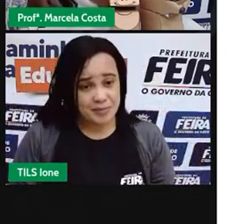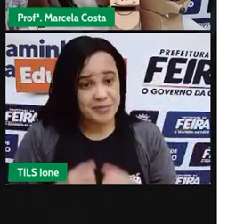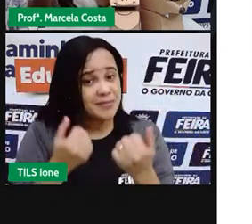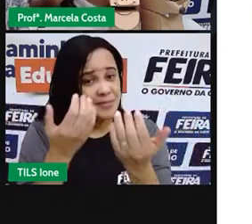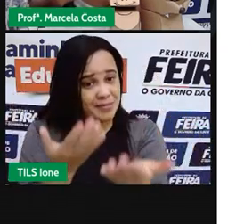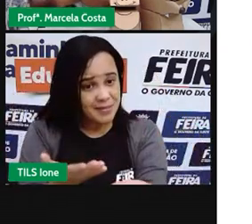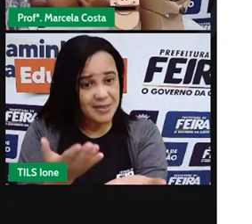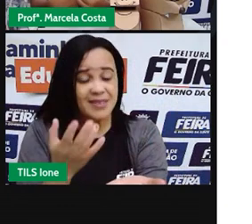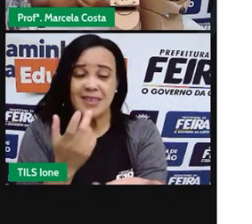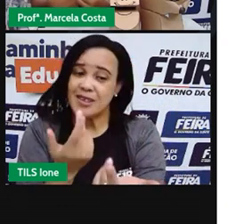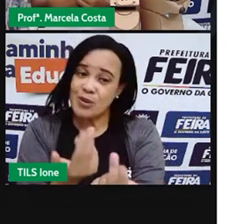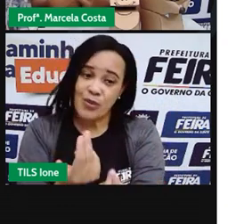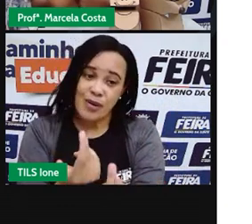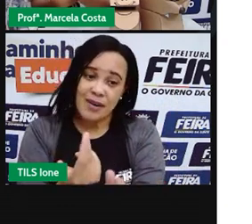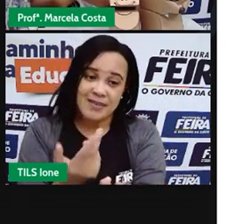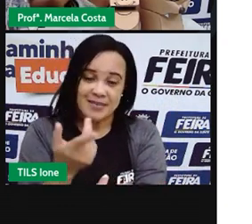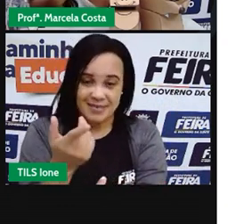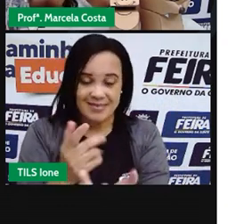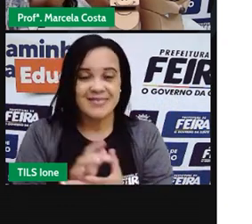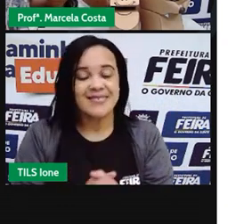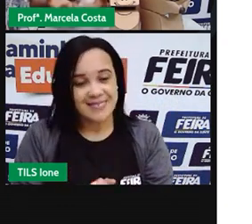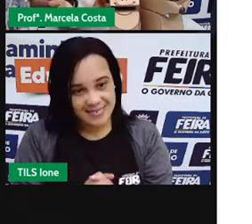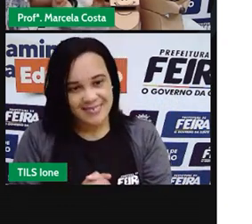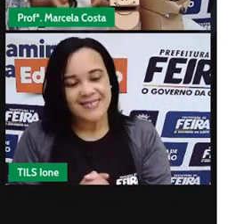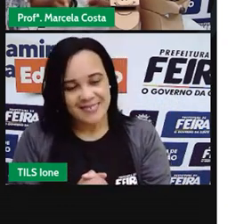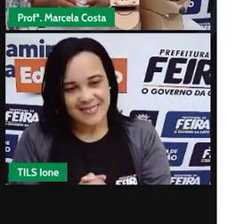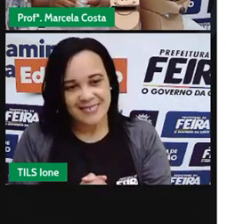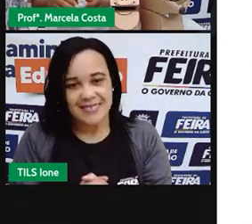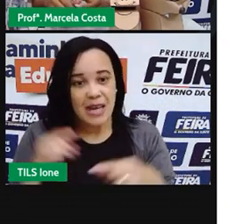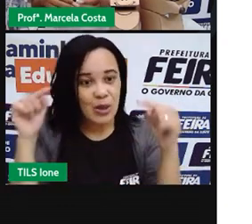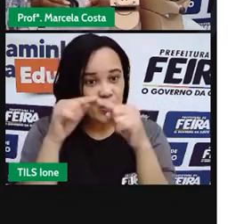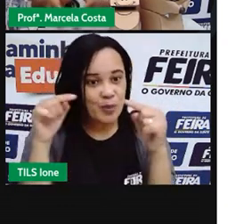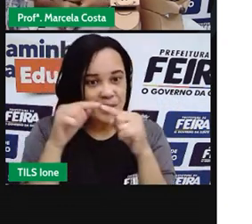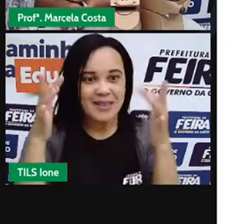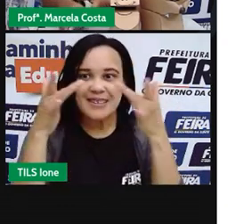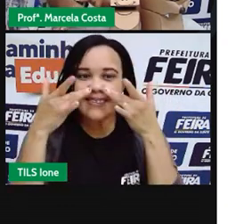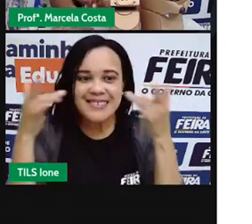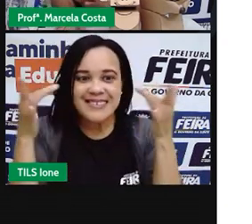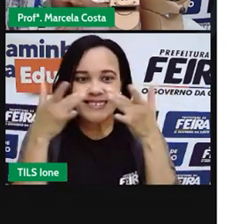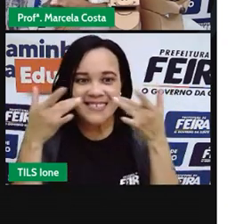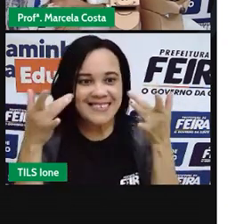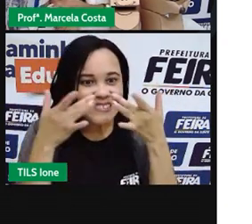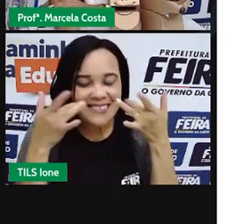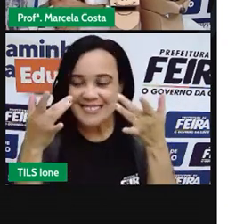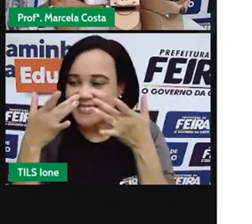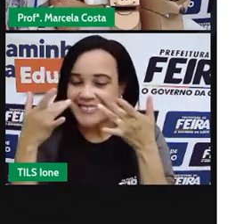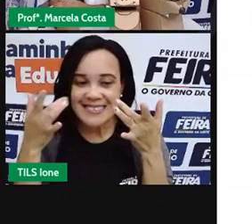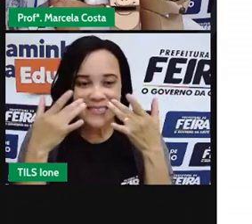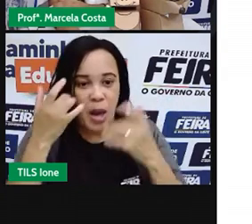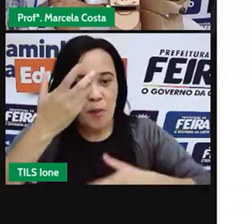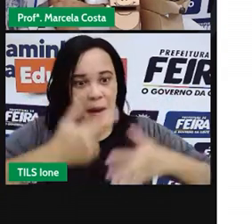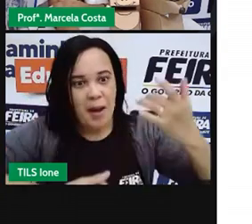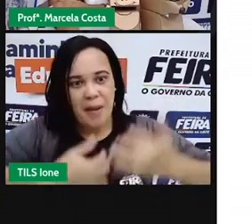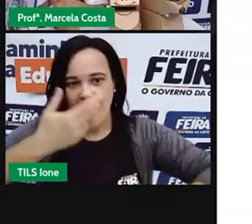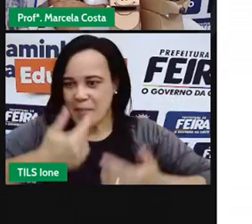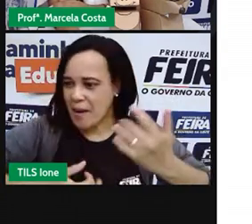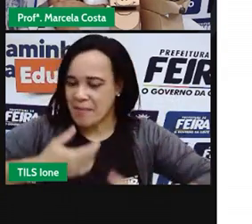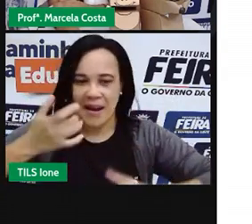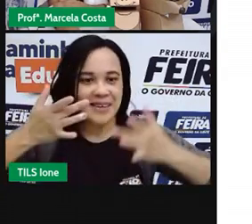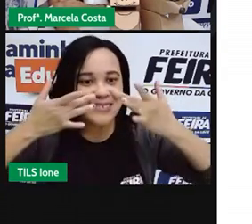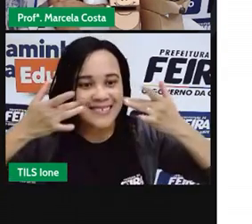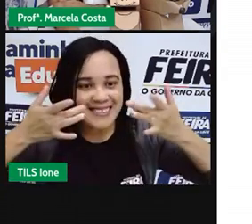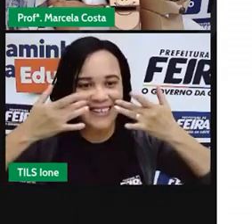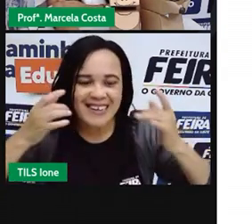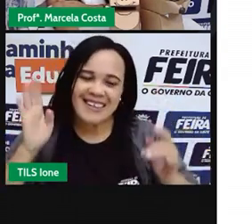Aí, você vai usar a máscara para fazer uma dramatização um teatro ali com seus